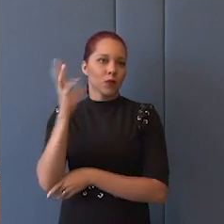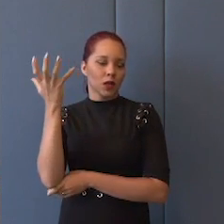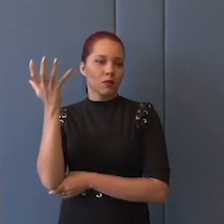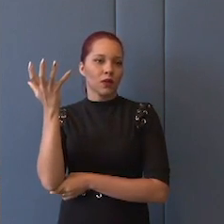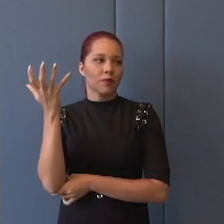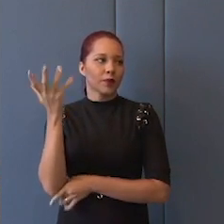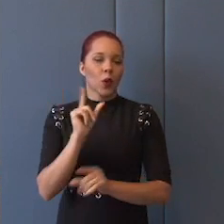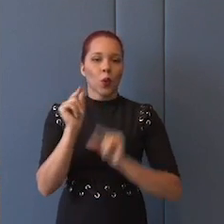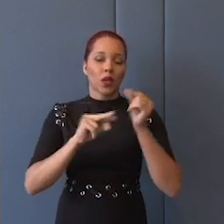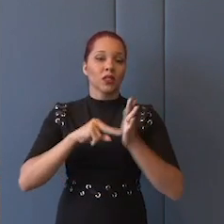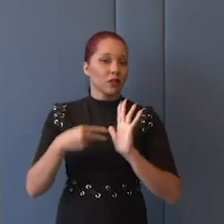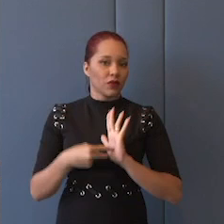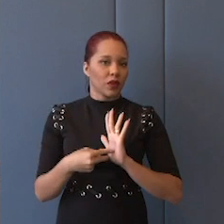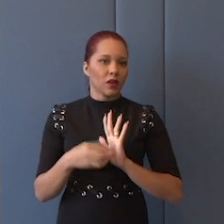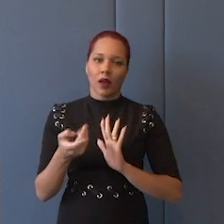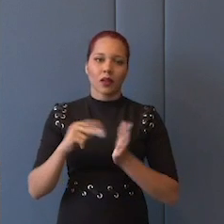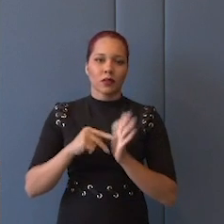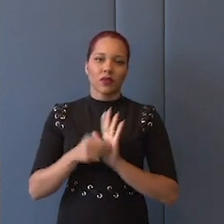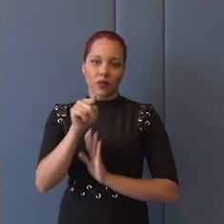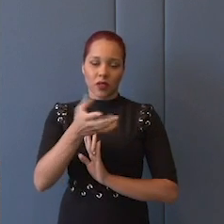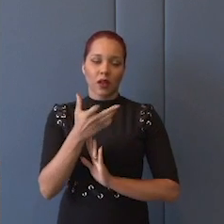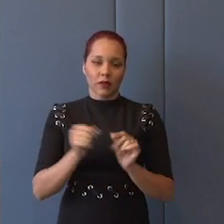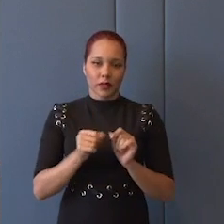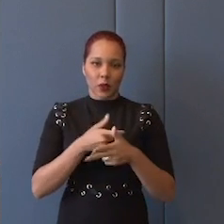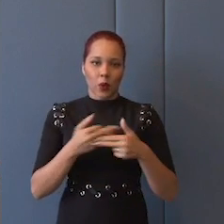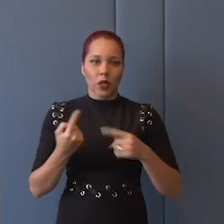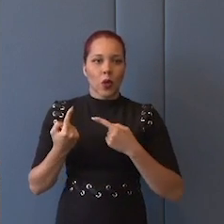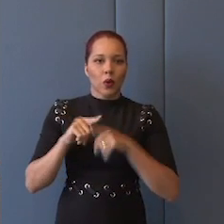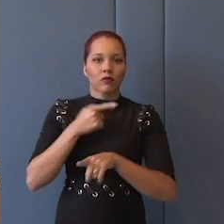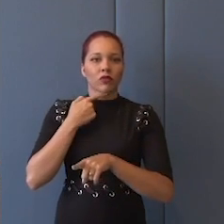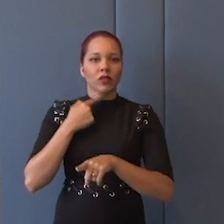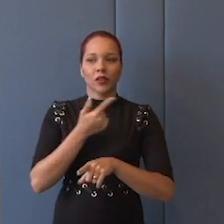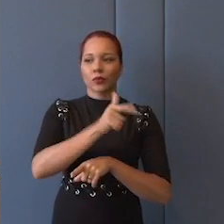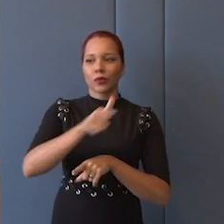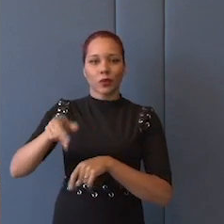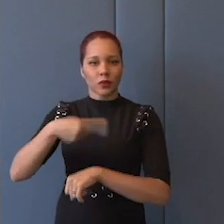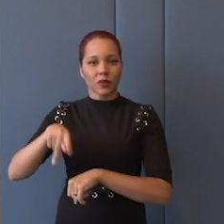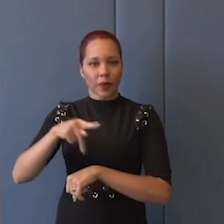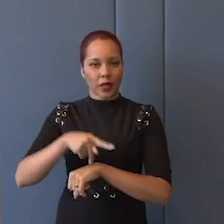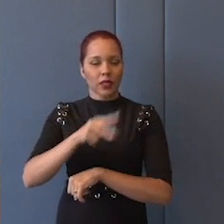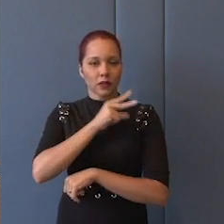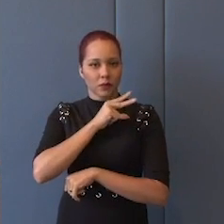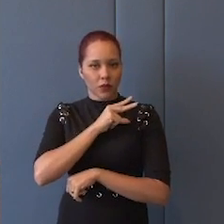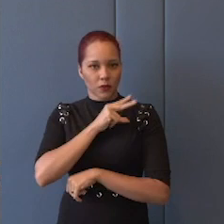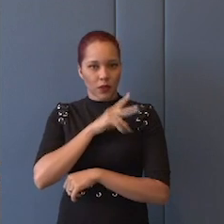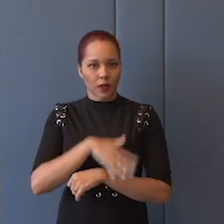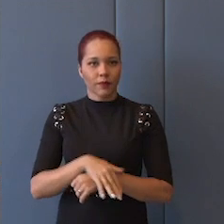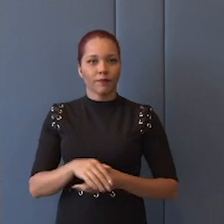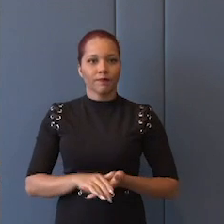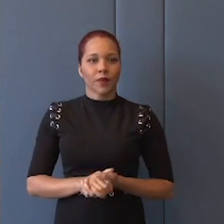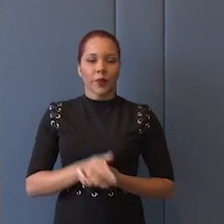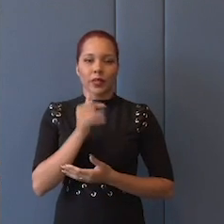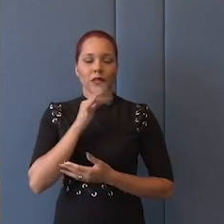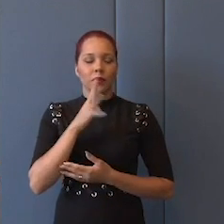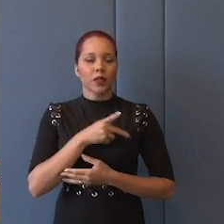O que isso significa? Na prática, significa que você quer fazer coisas contra a vontade dos países individuais. Migração é um tema